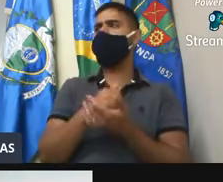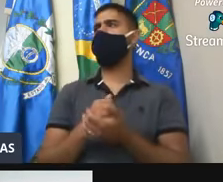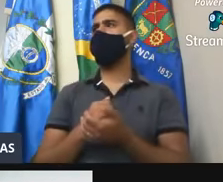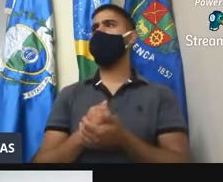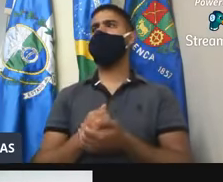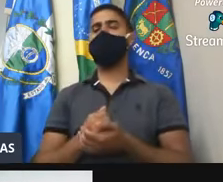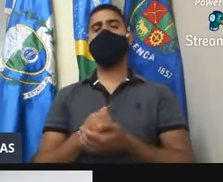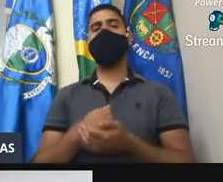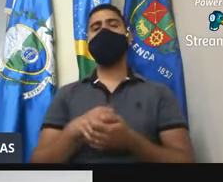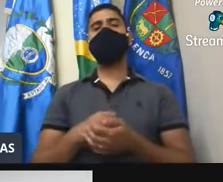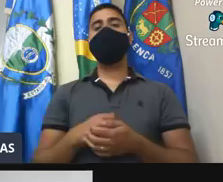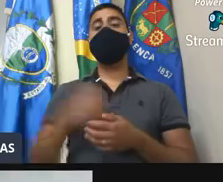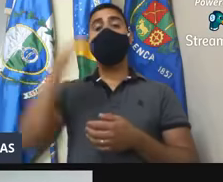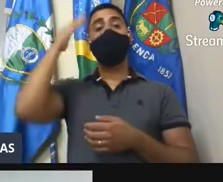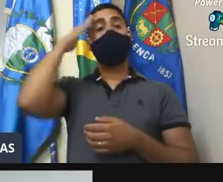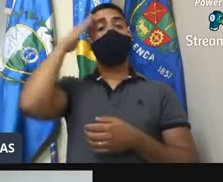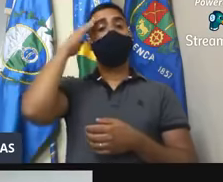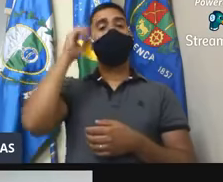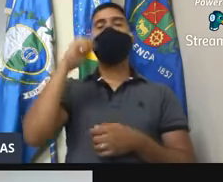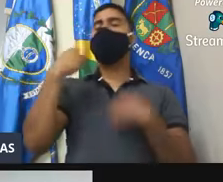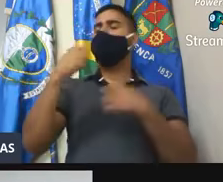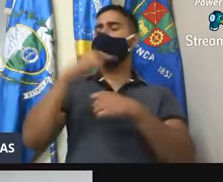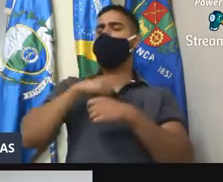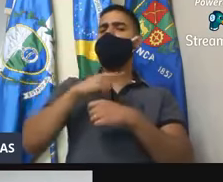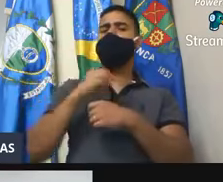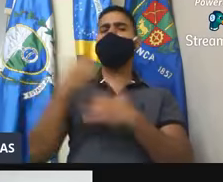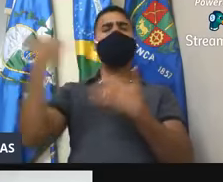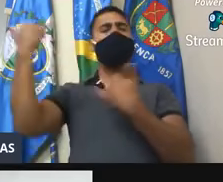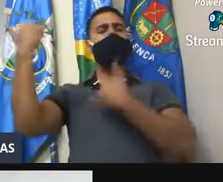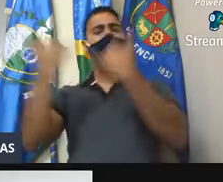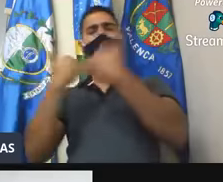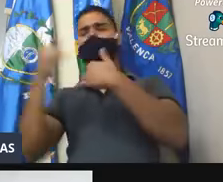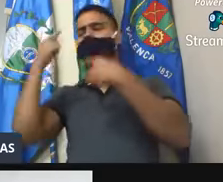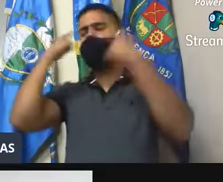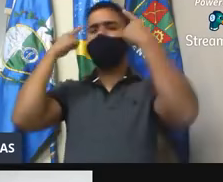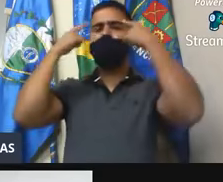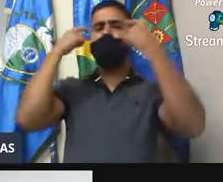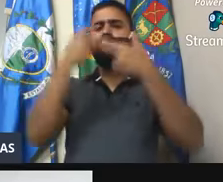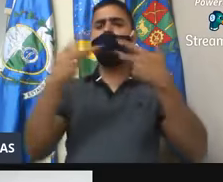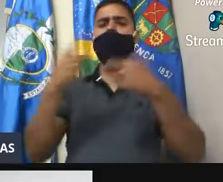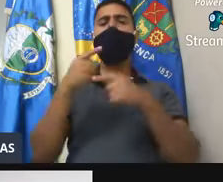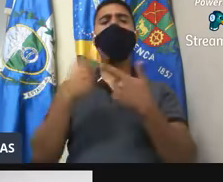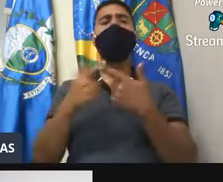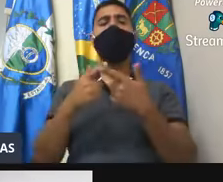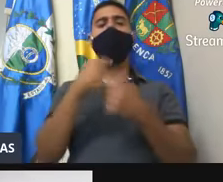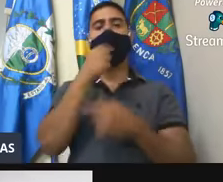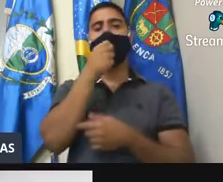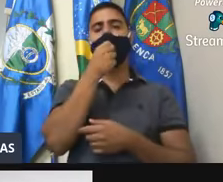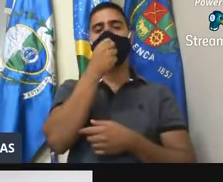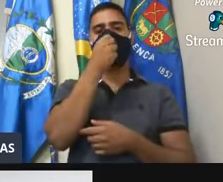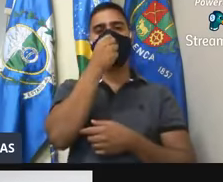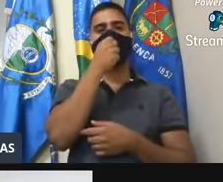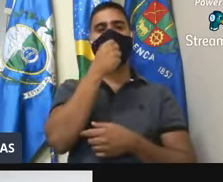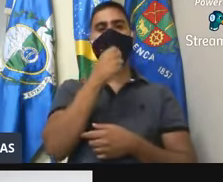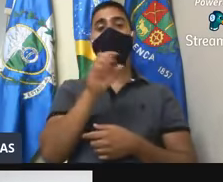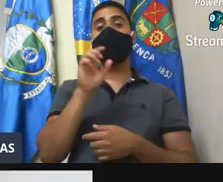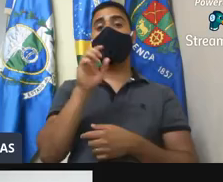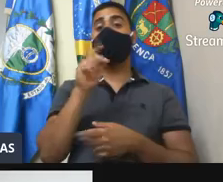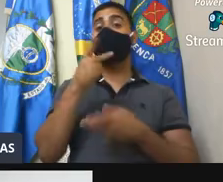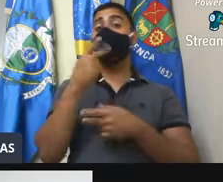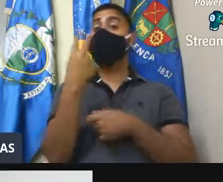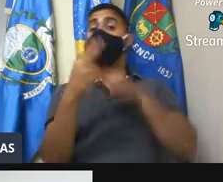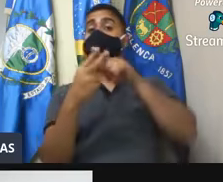do vereador fiscalizar. A gente precisa estar antenado com essas coisas todas, por quê? Quero citar aqui só dois